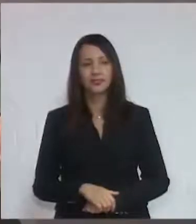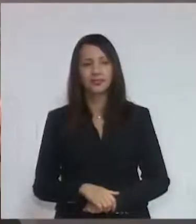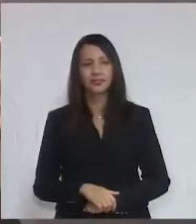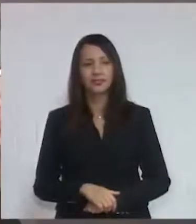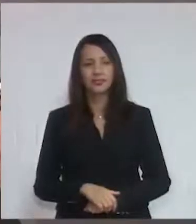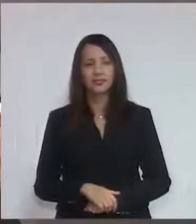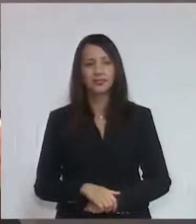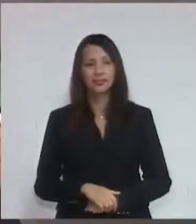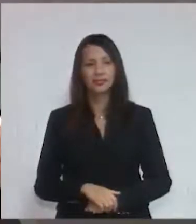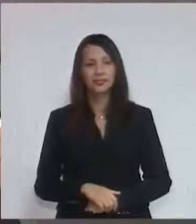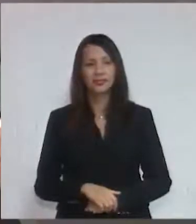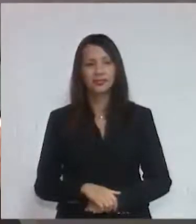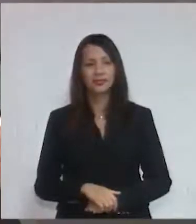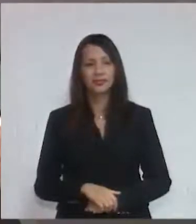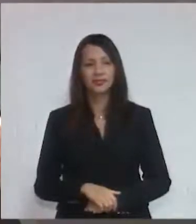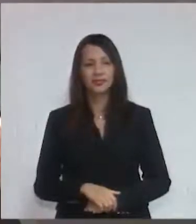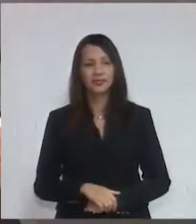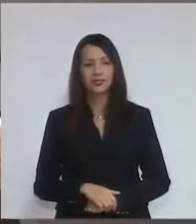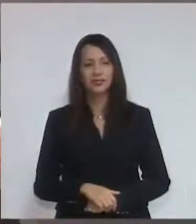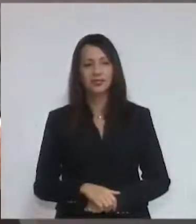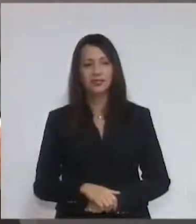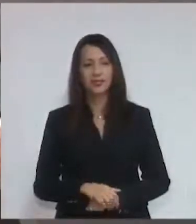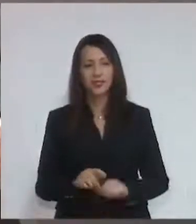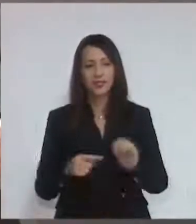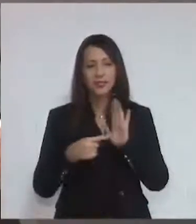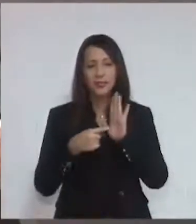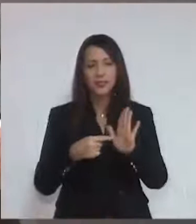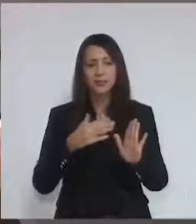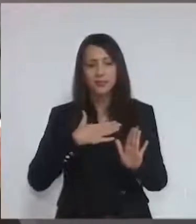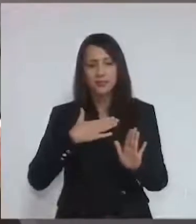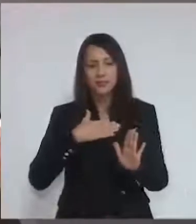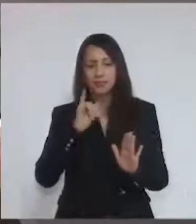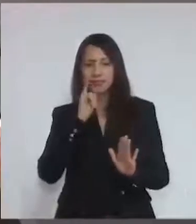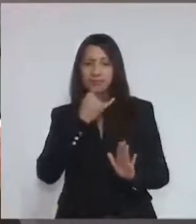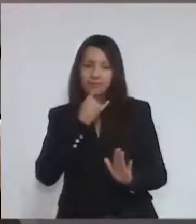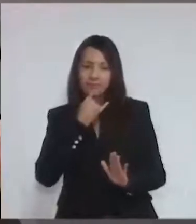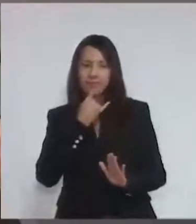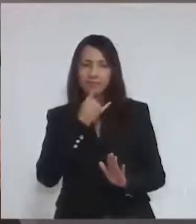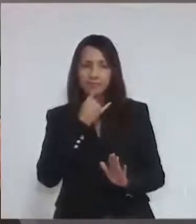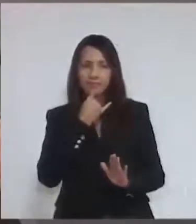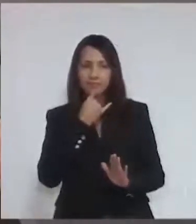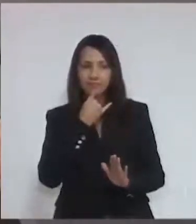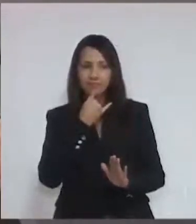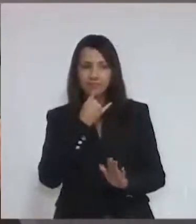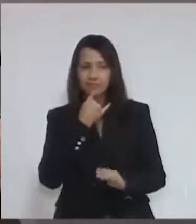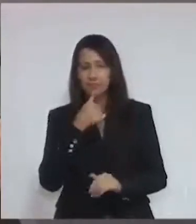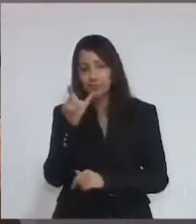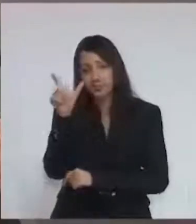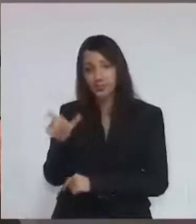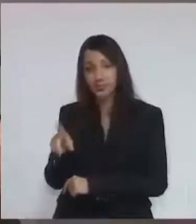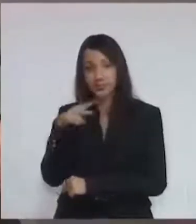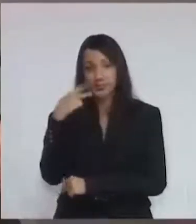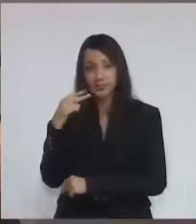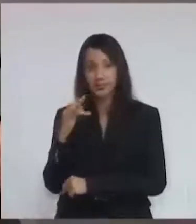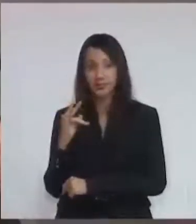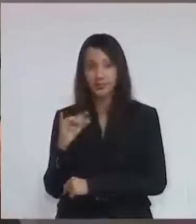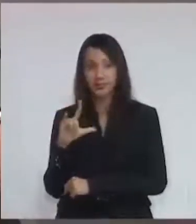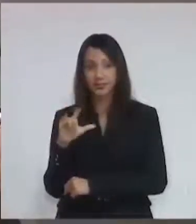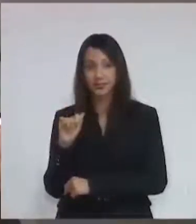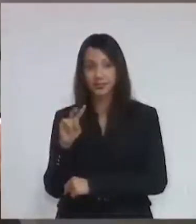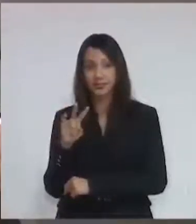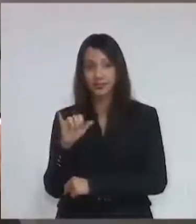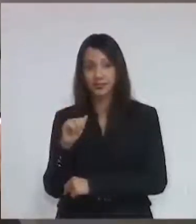Demonstra aqui o meu descontentamento. A vereadora Flávia esteve pronunciando aqui.